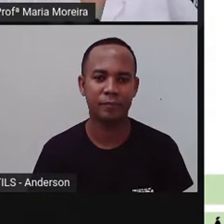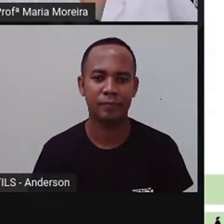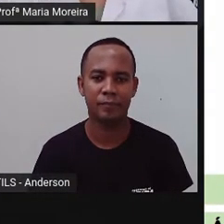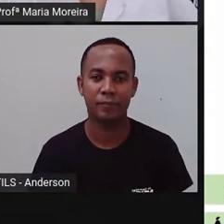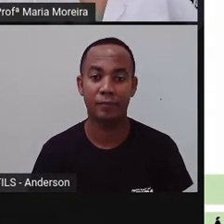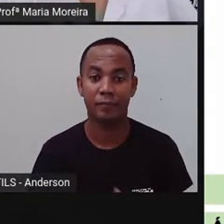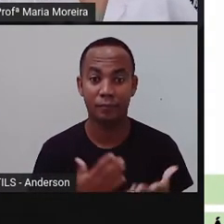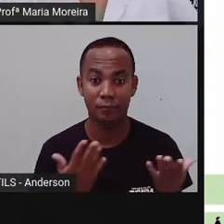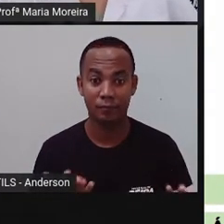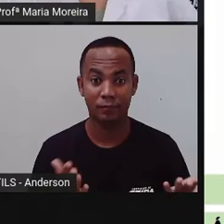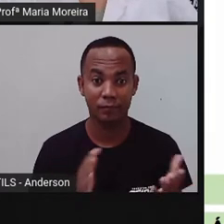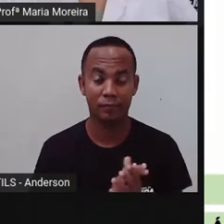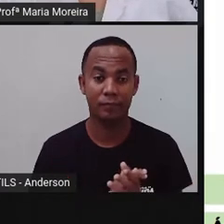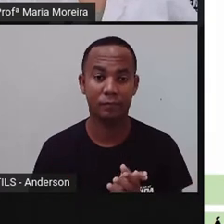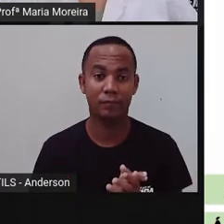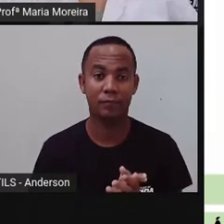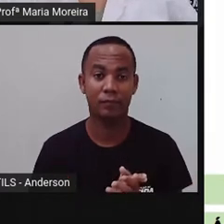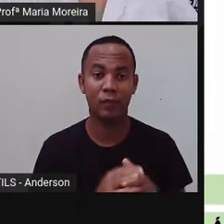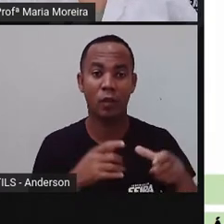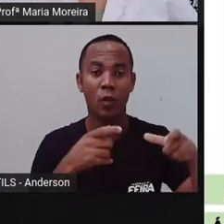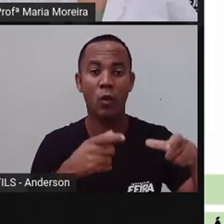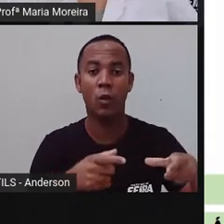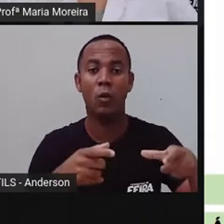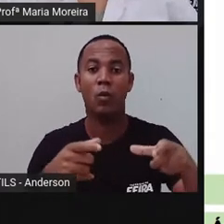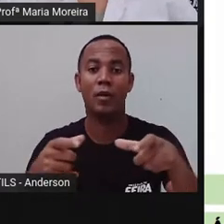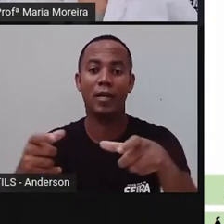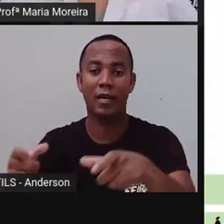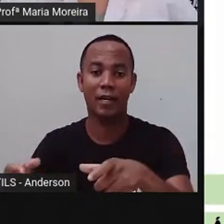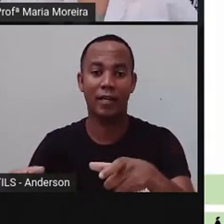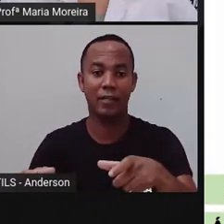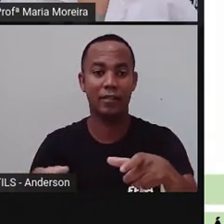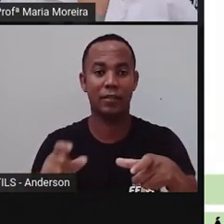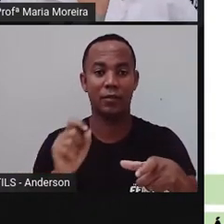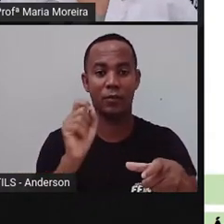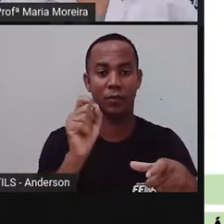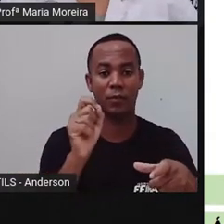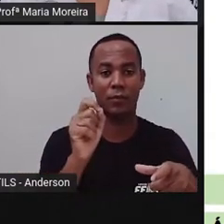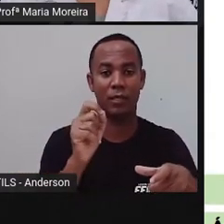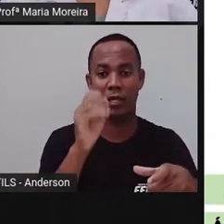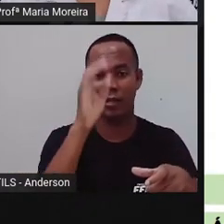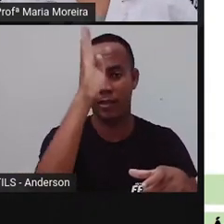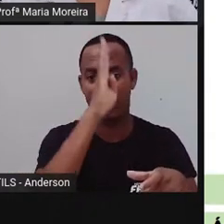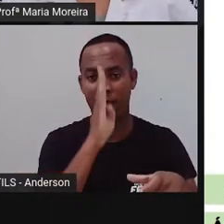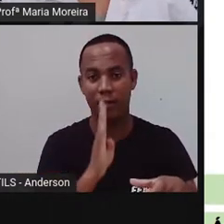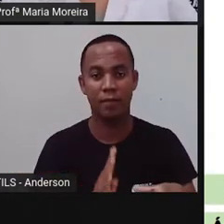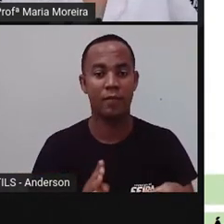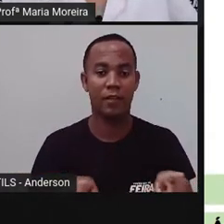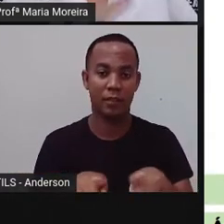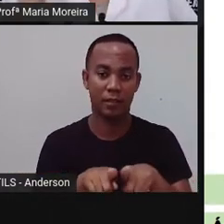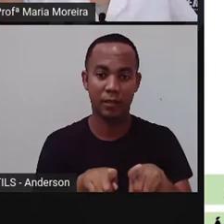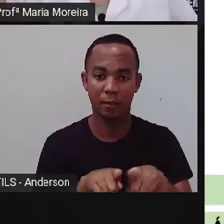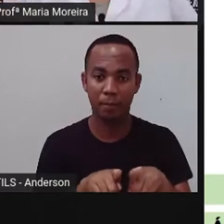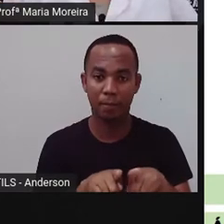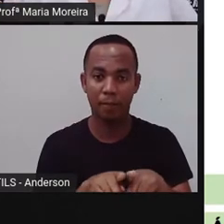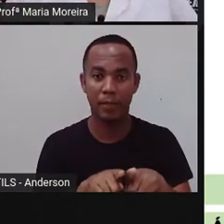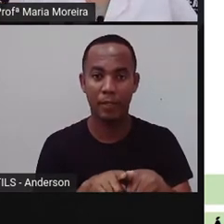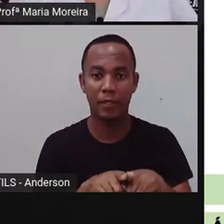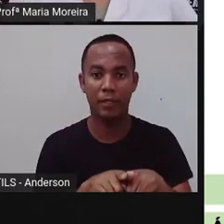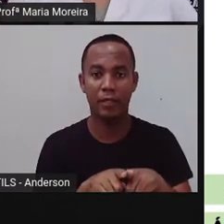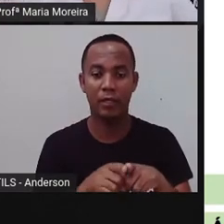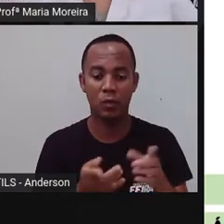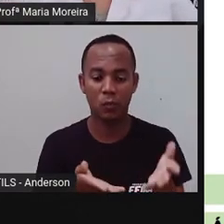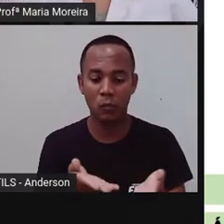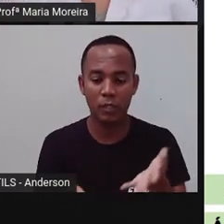Bom, espaços públicos e a conservação do meio ambiente, né? Mais,